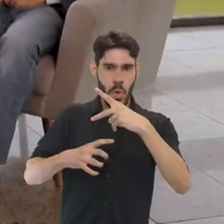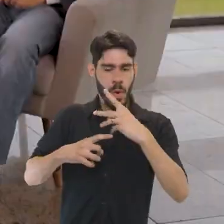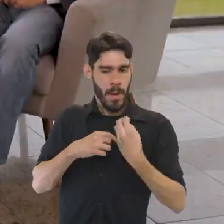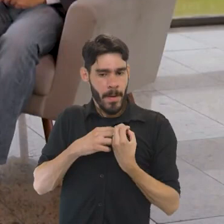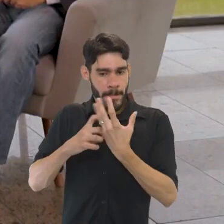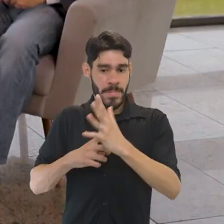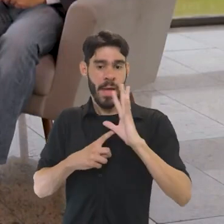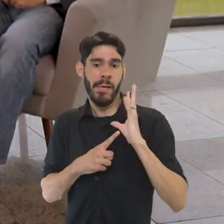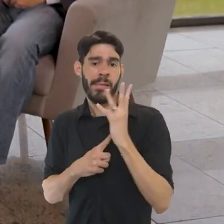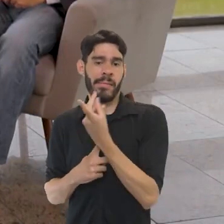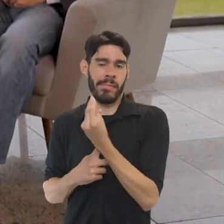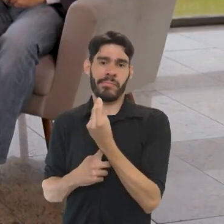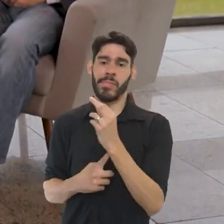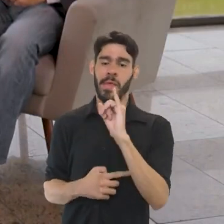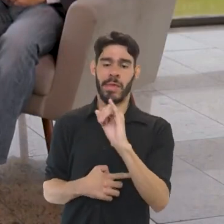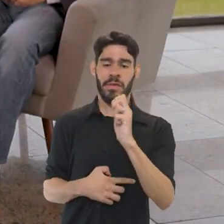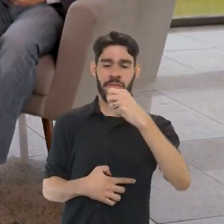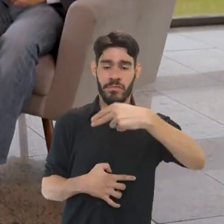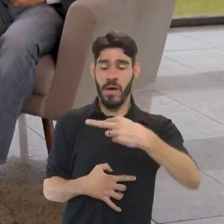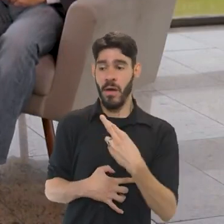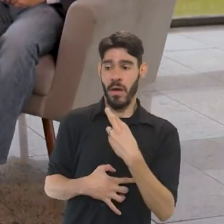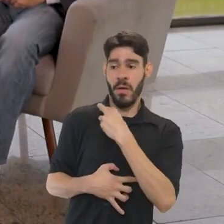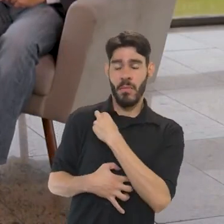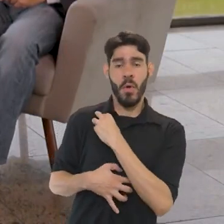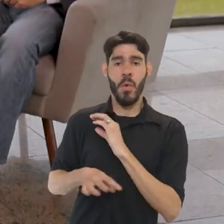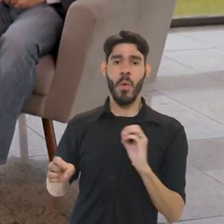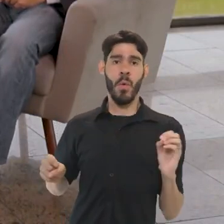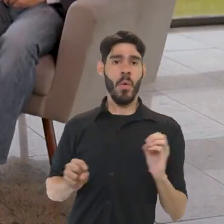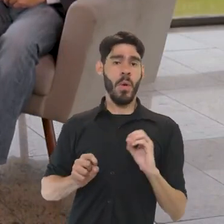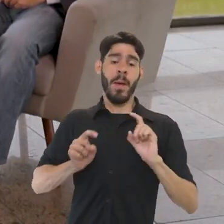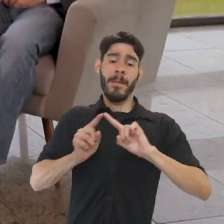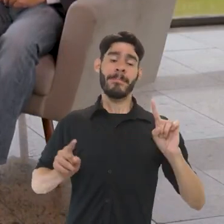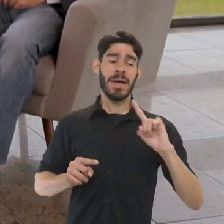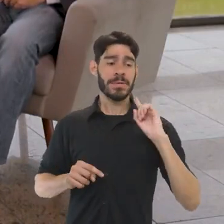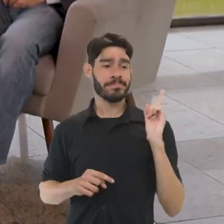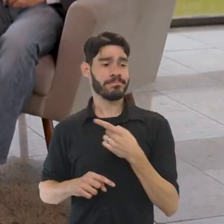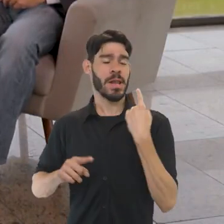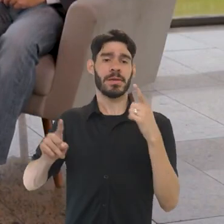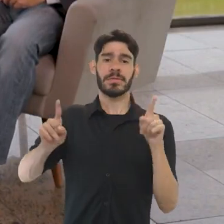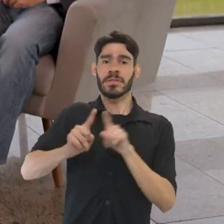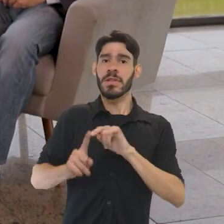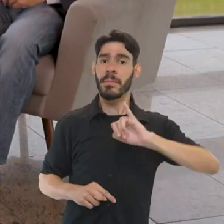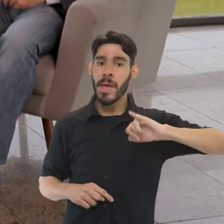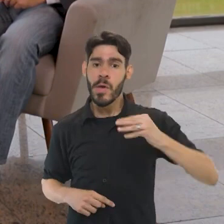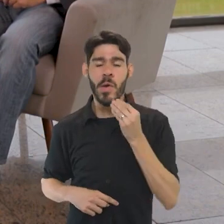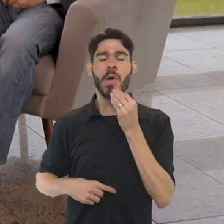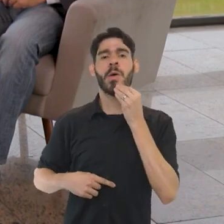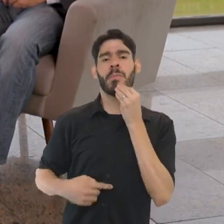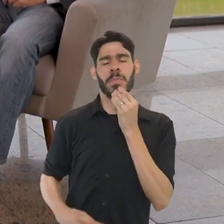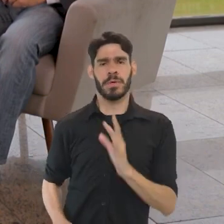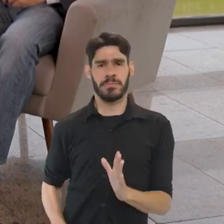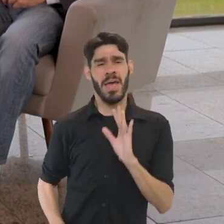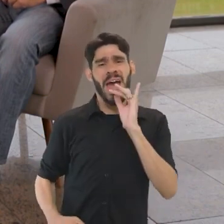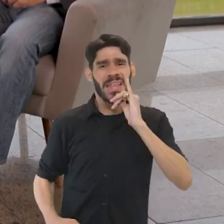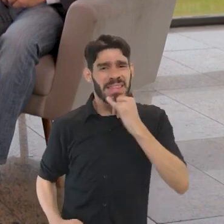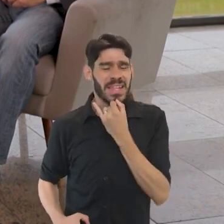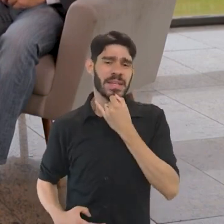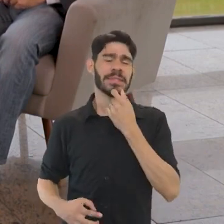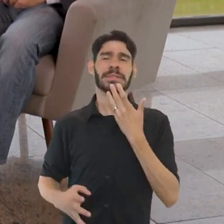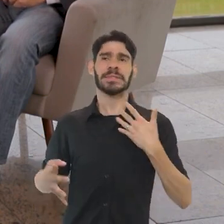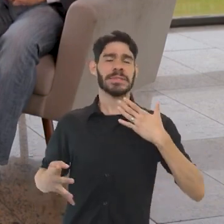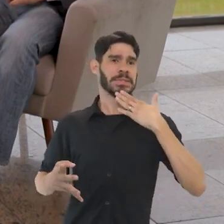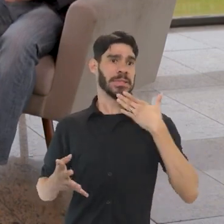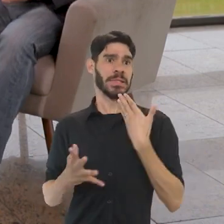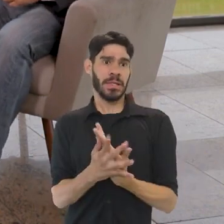doadas, o IPHAN não entrou na responsabilização. Mas para nós foi também uma oportunidade, apesar de muito triste, muito